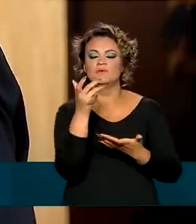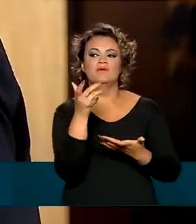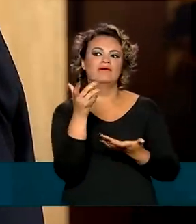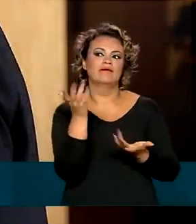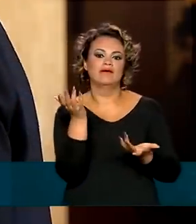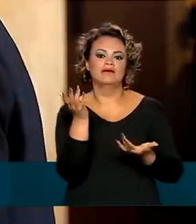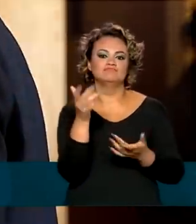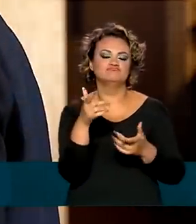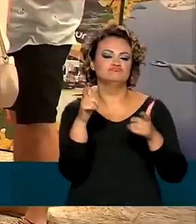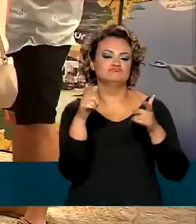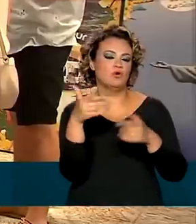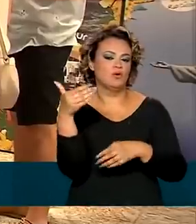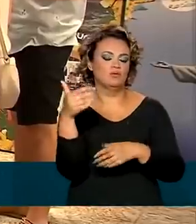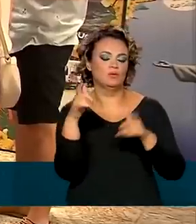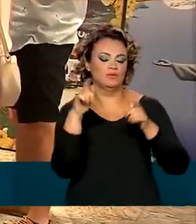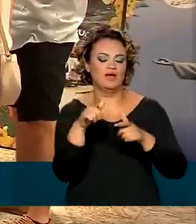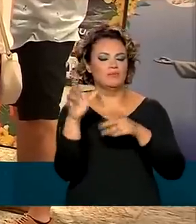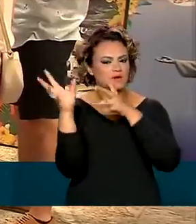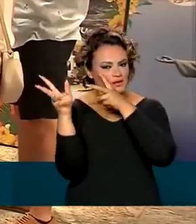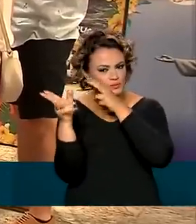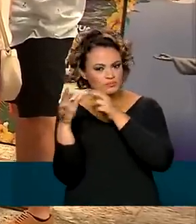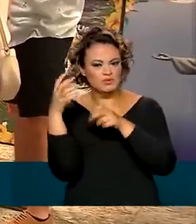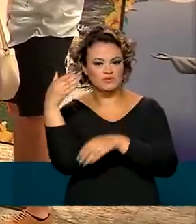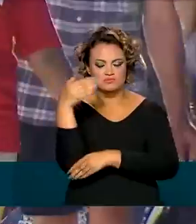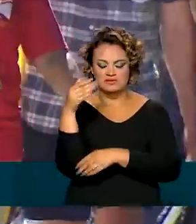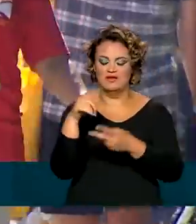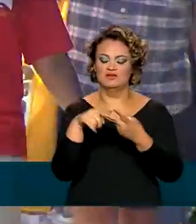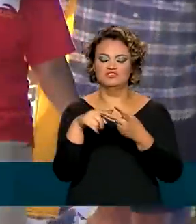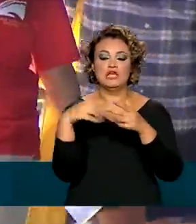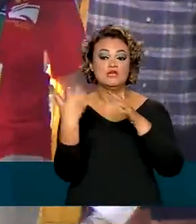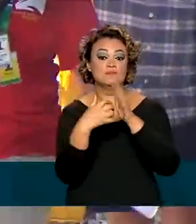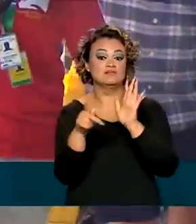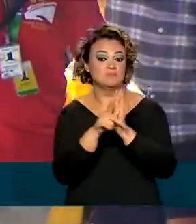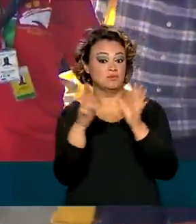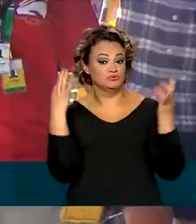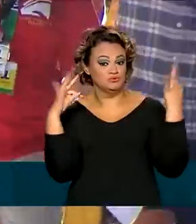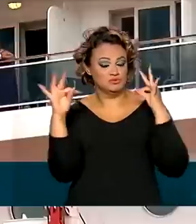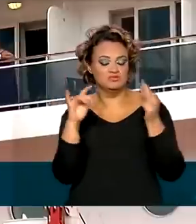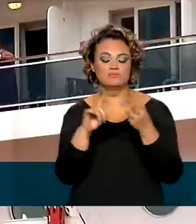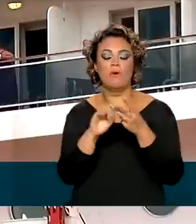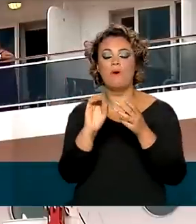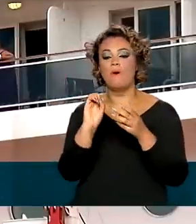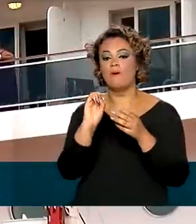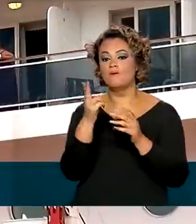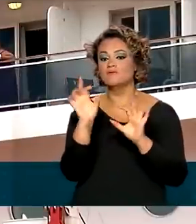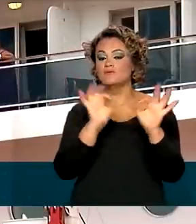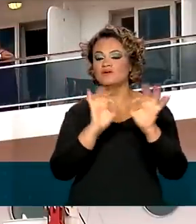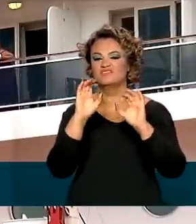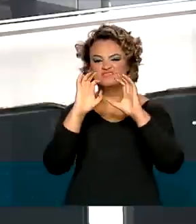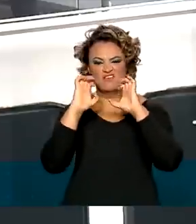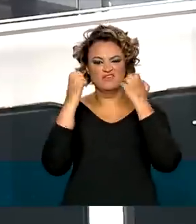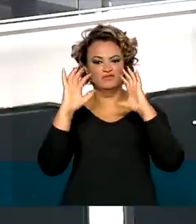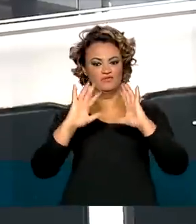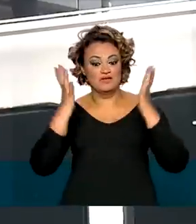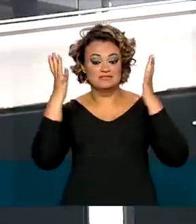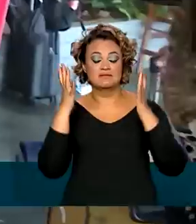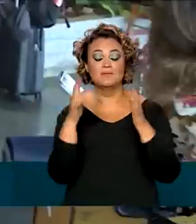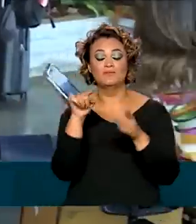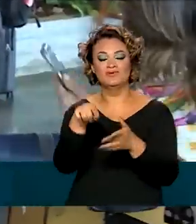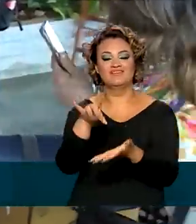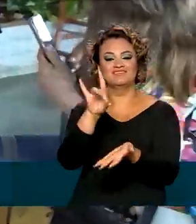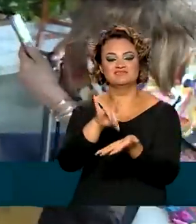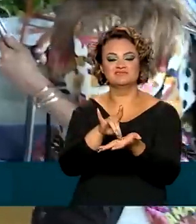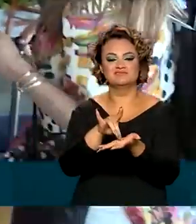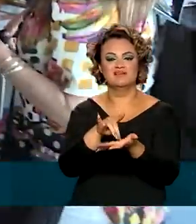para meios de hospedagem, agências de turismo e organizadores de eventos, pois promove a formalização